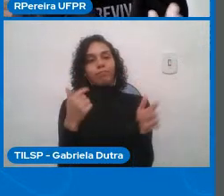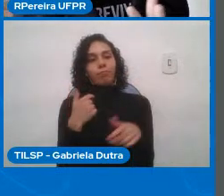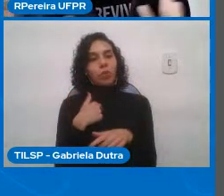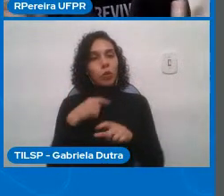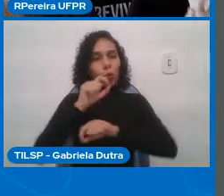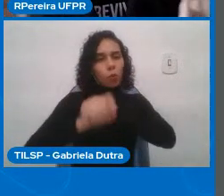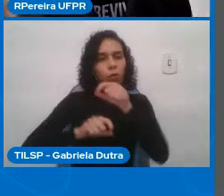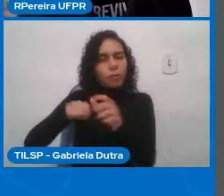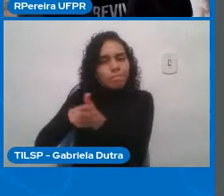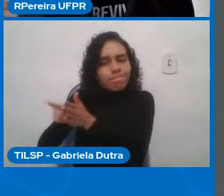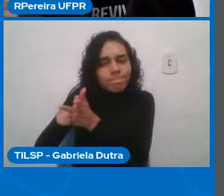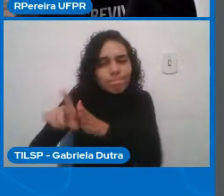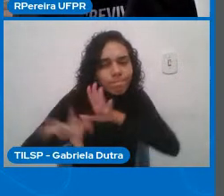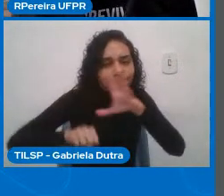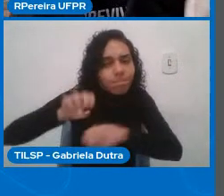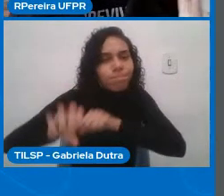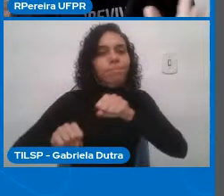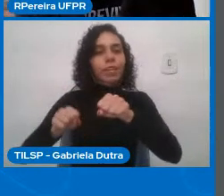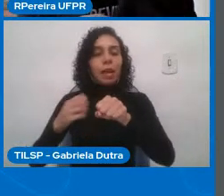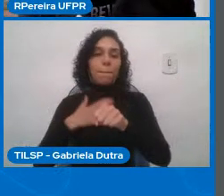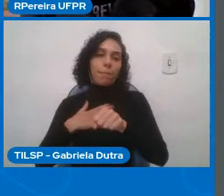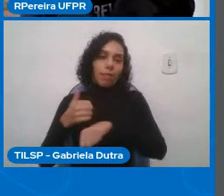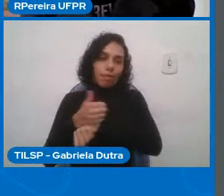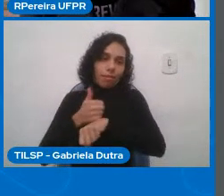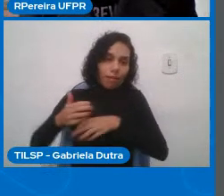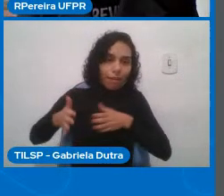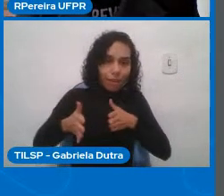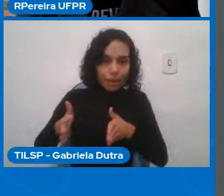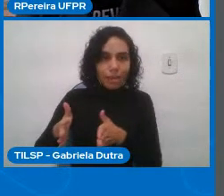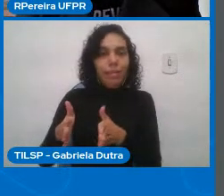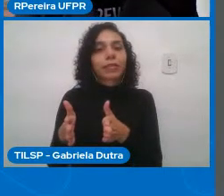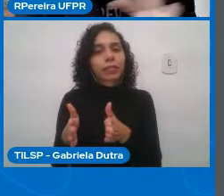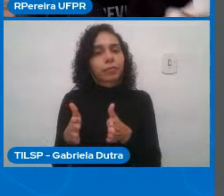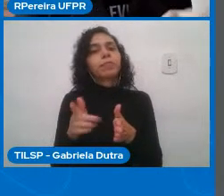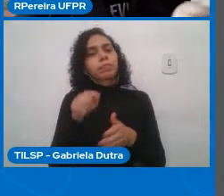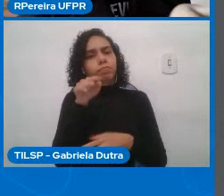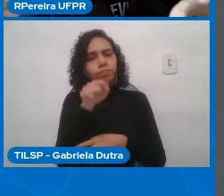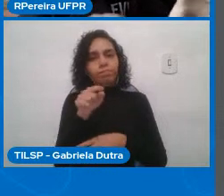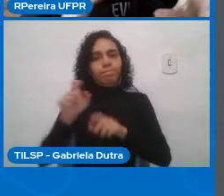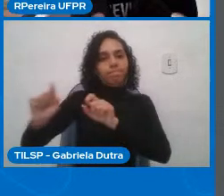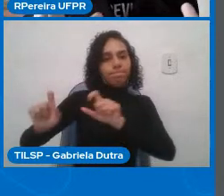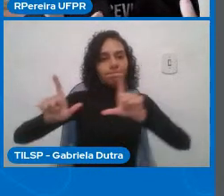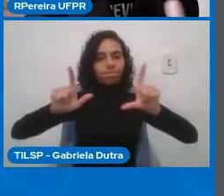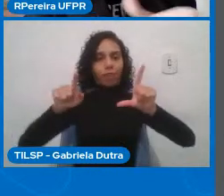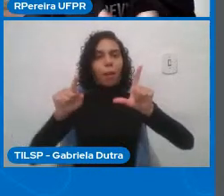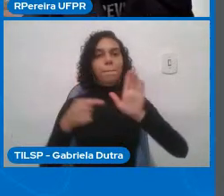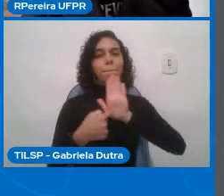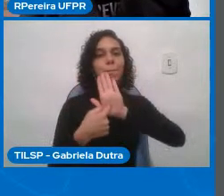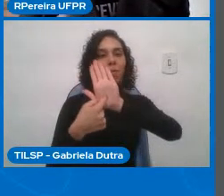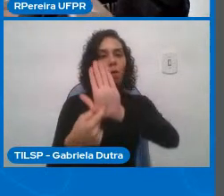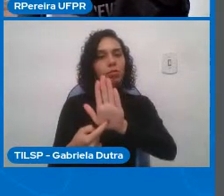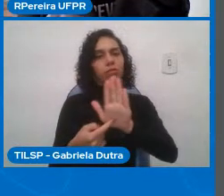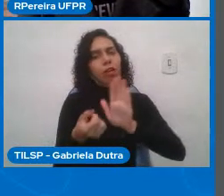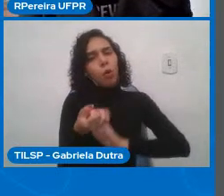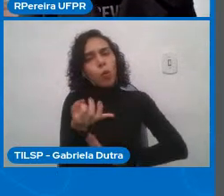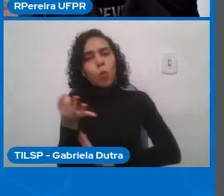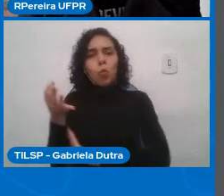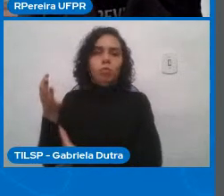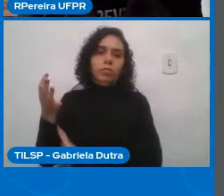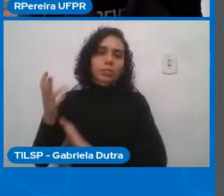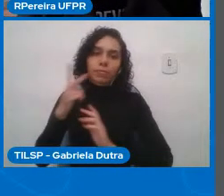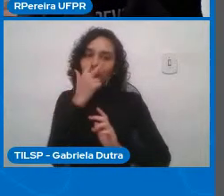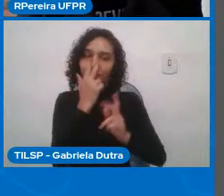Aqui estão algumas delas, só um recorte delas, das mais clássicas, eu diria assim, para